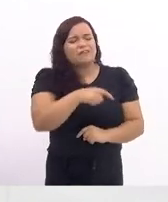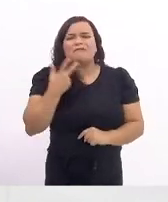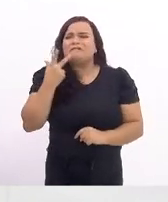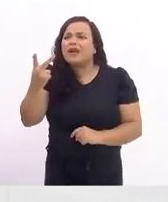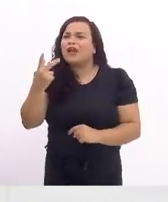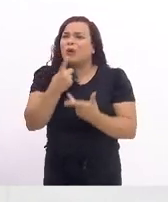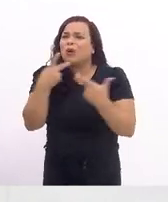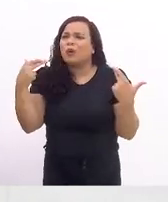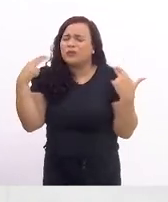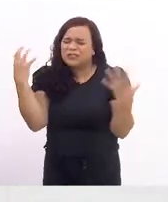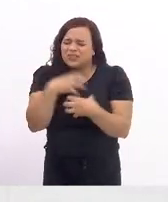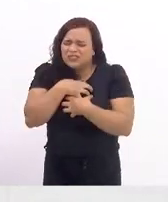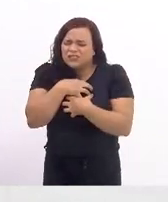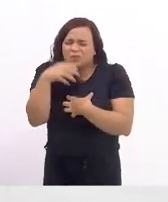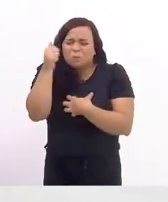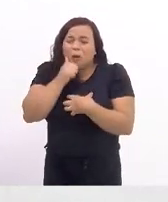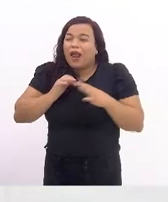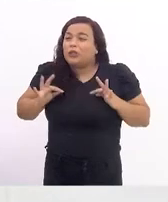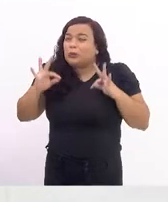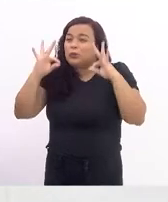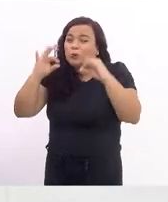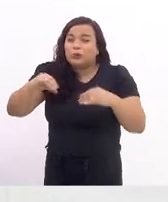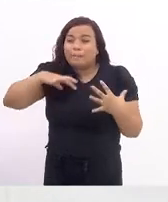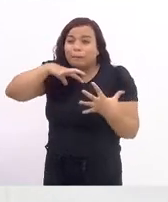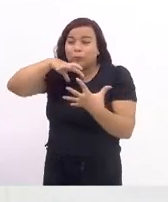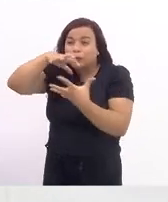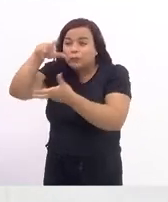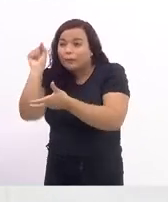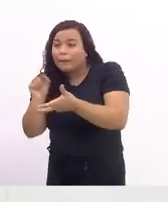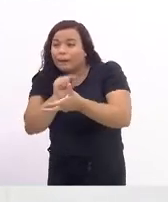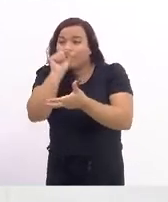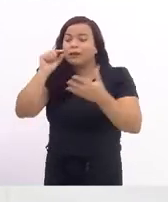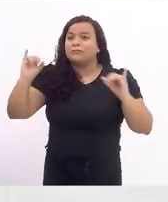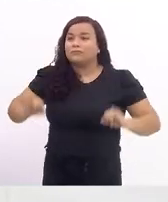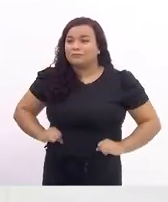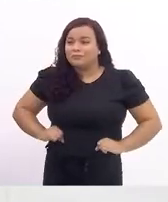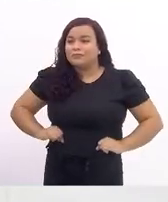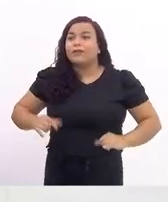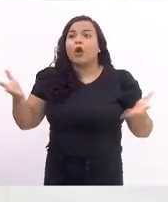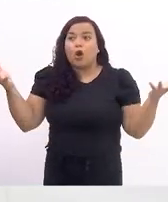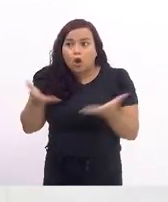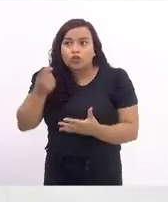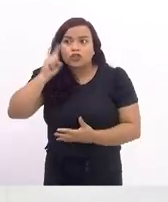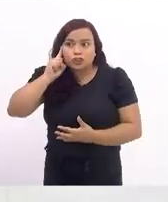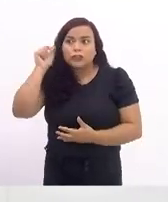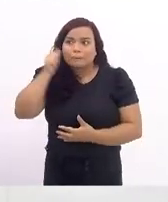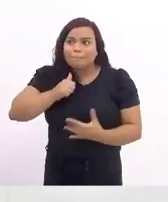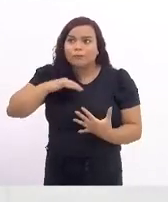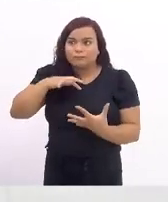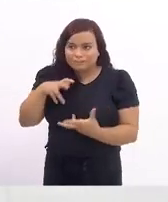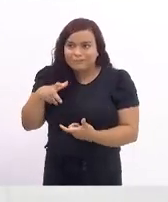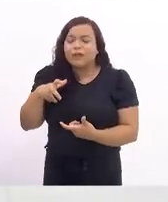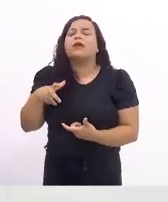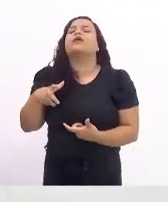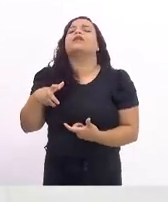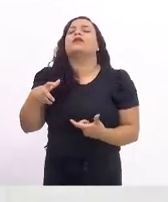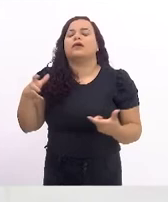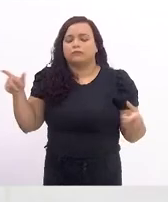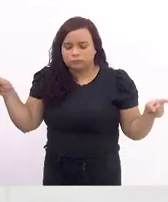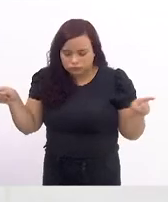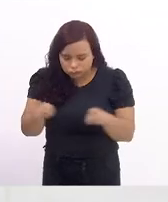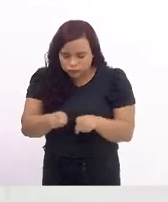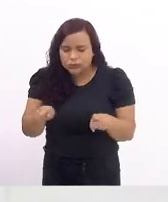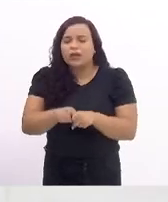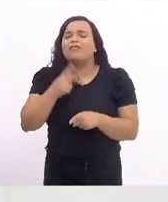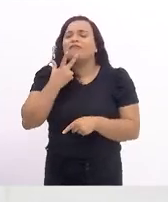Internacional da Mulher, eu quero novamente, já me pronunciei nas minhas redes, repudiar o ato infame